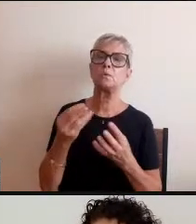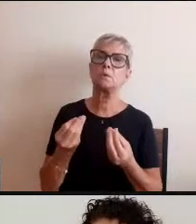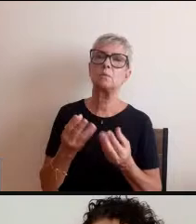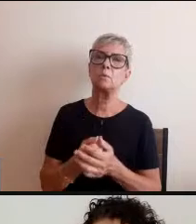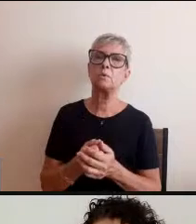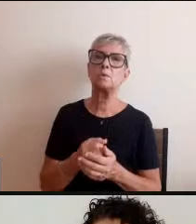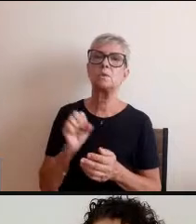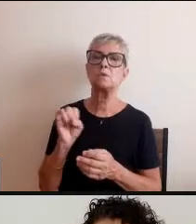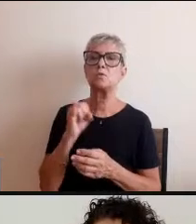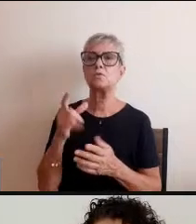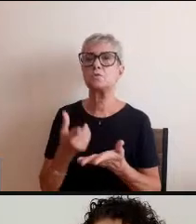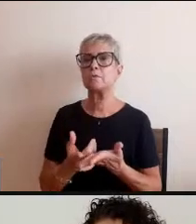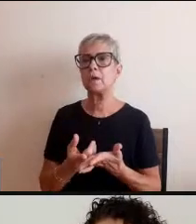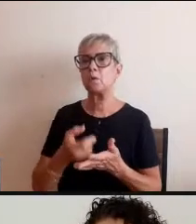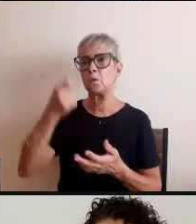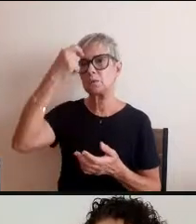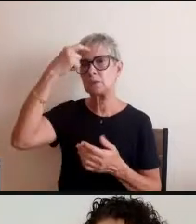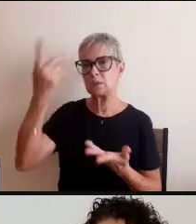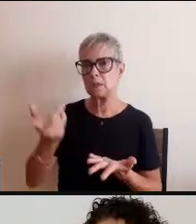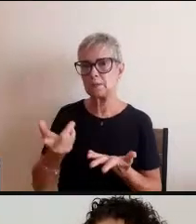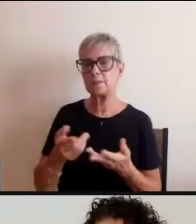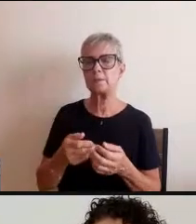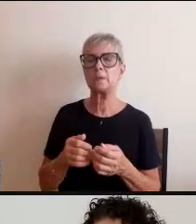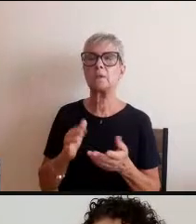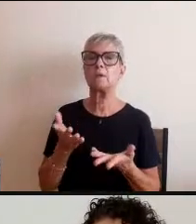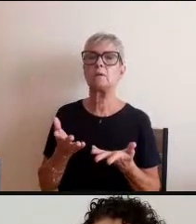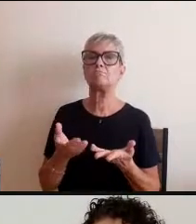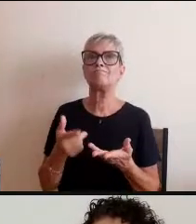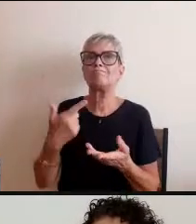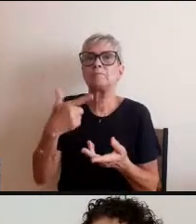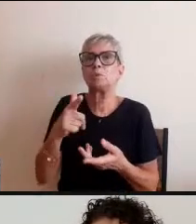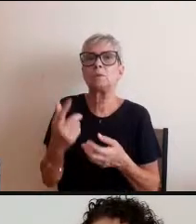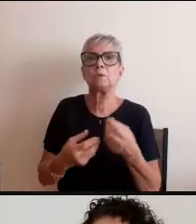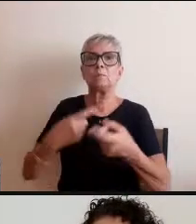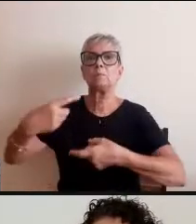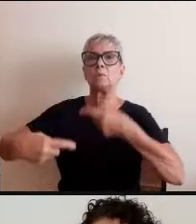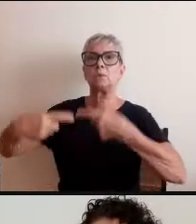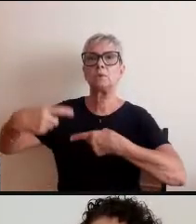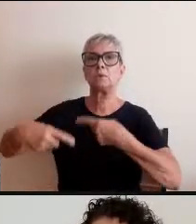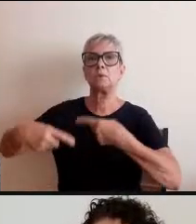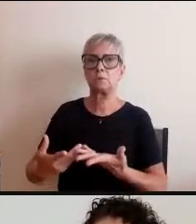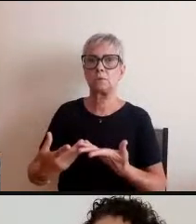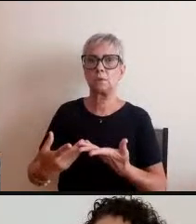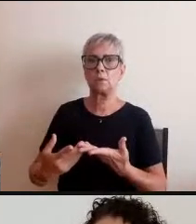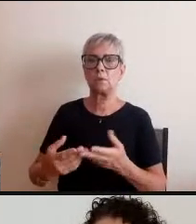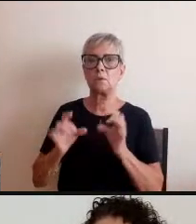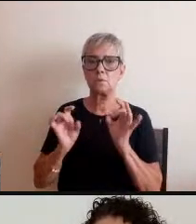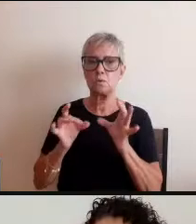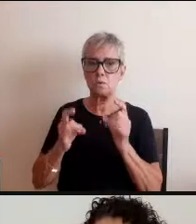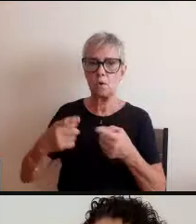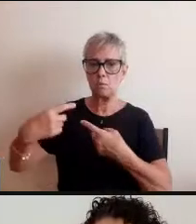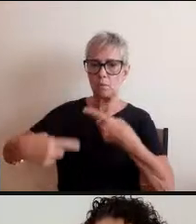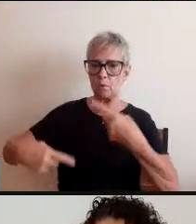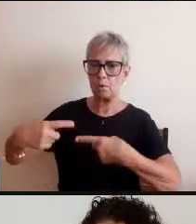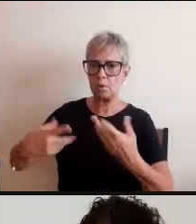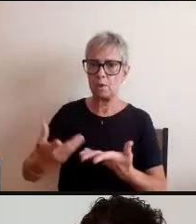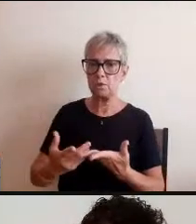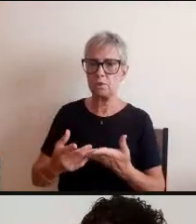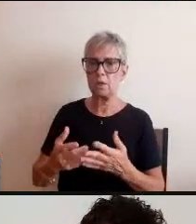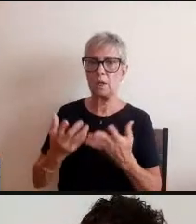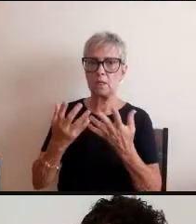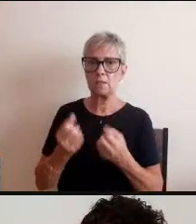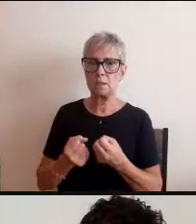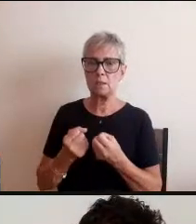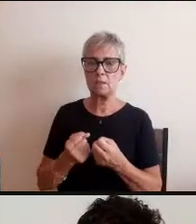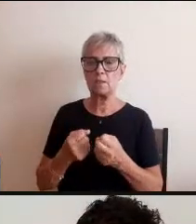dissenso não há política né só há política no momento em que a gente aceita os dissenso e eu